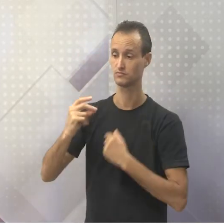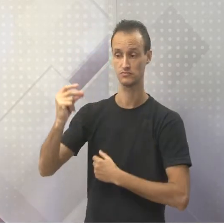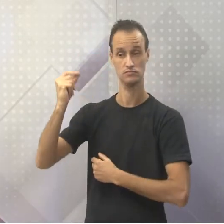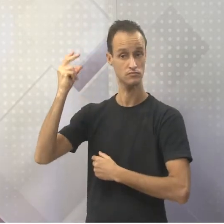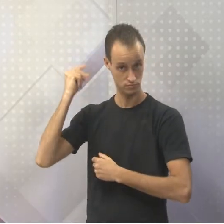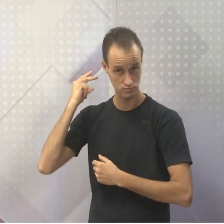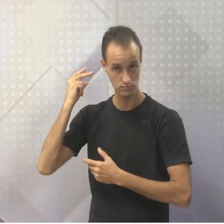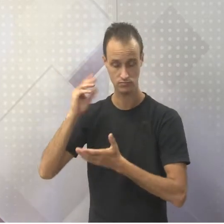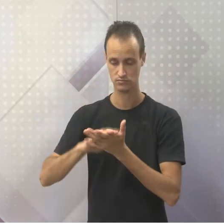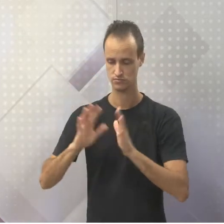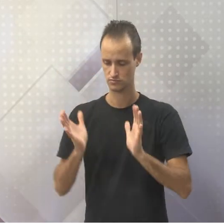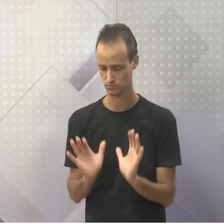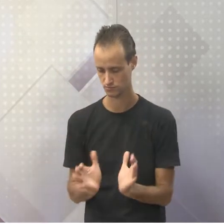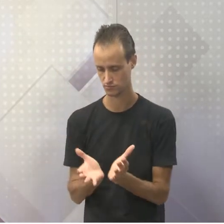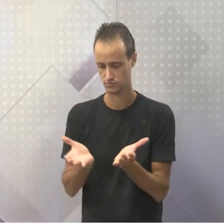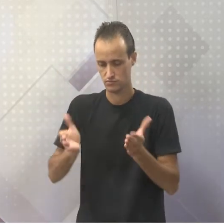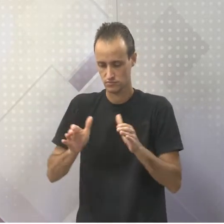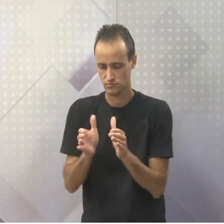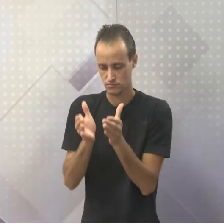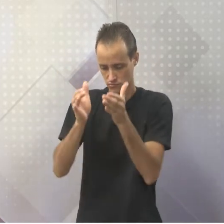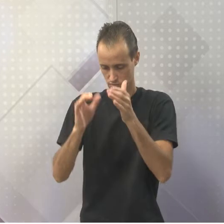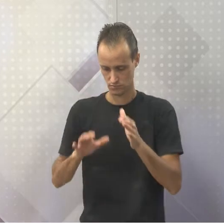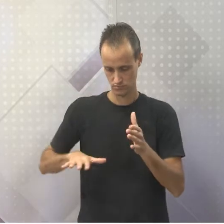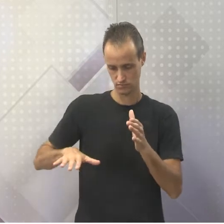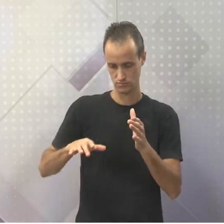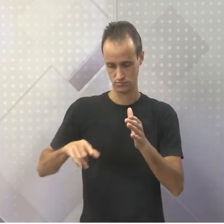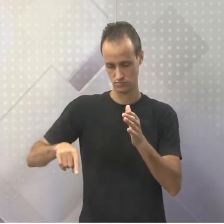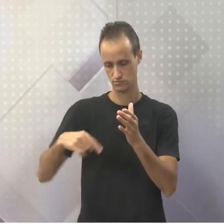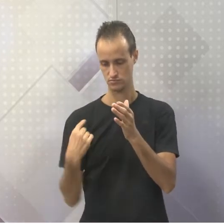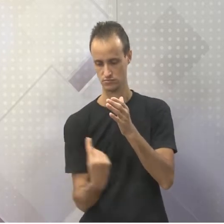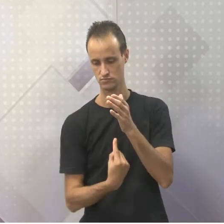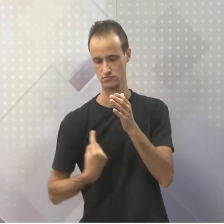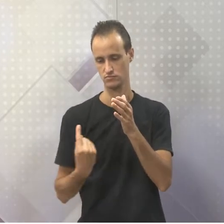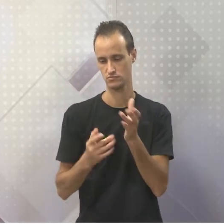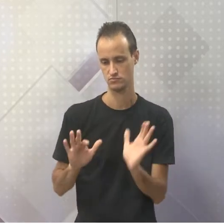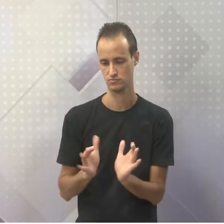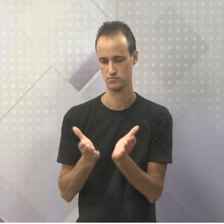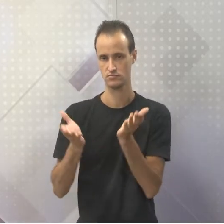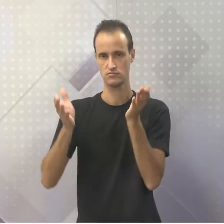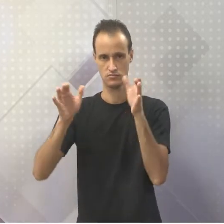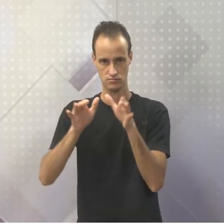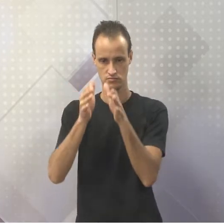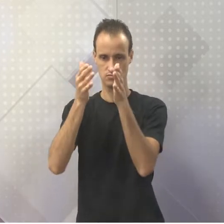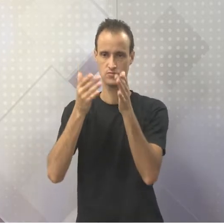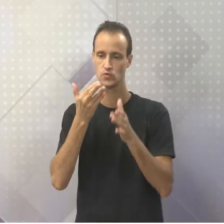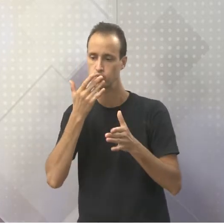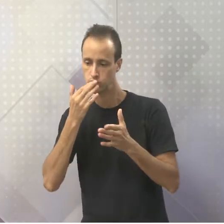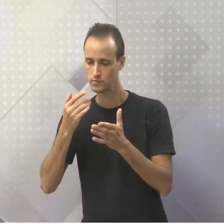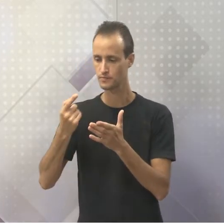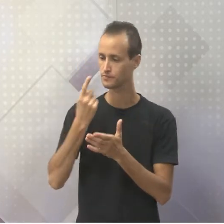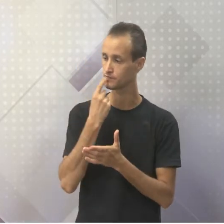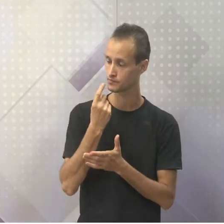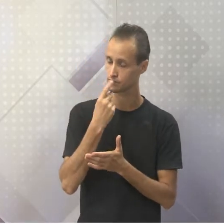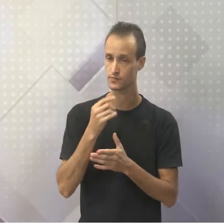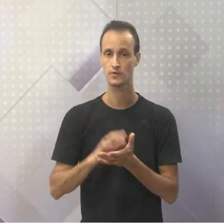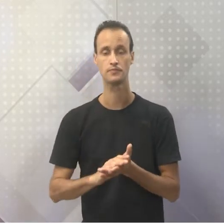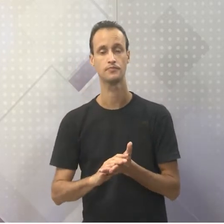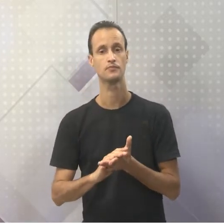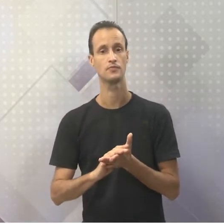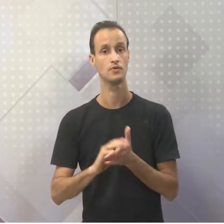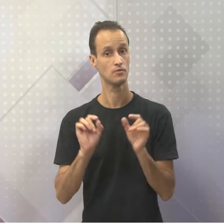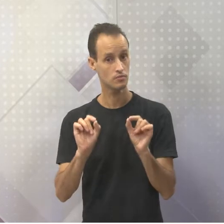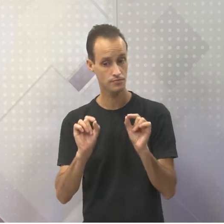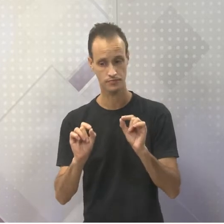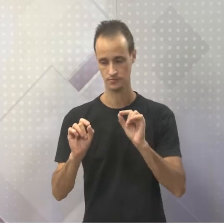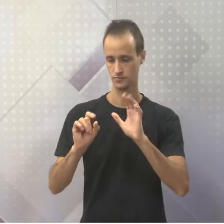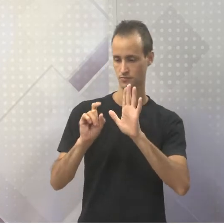e a cerâmica de figuras vermelhas. A mitologia grega era assunto